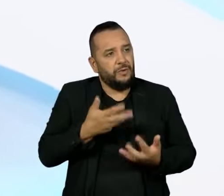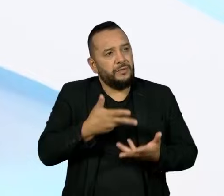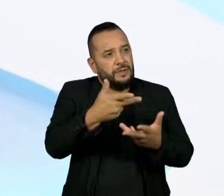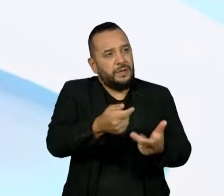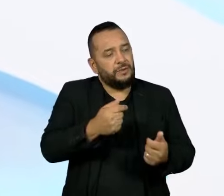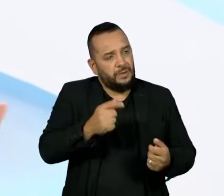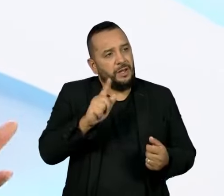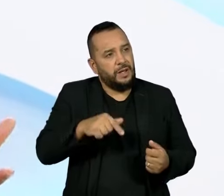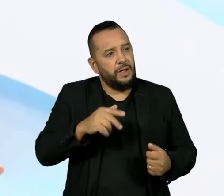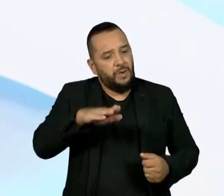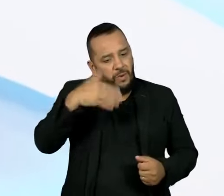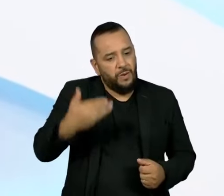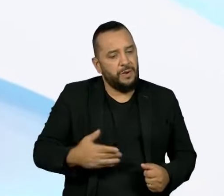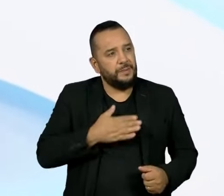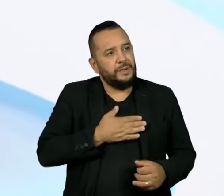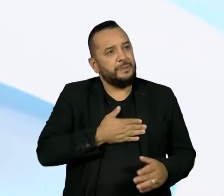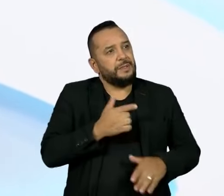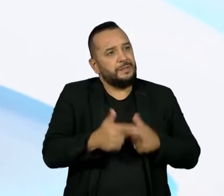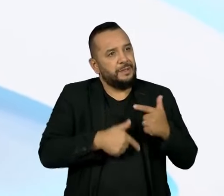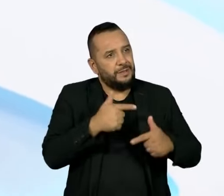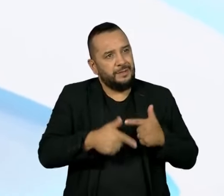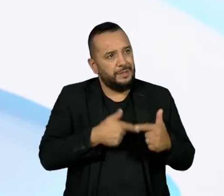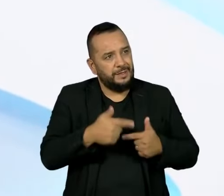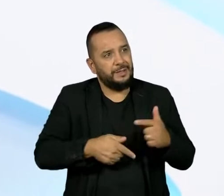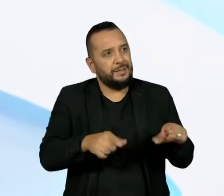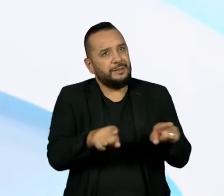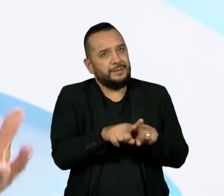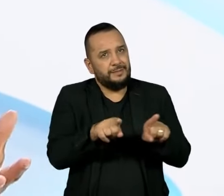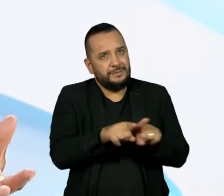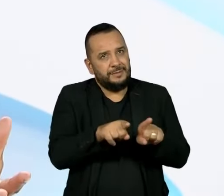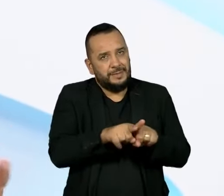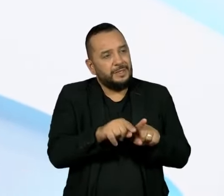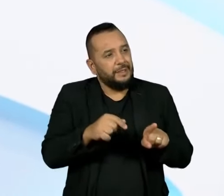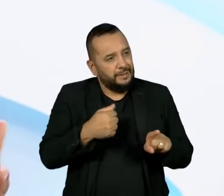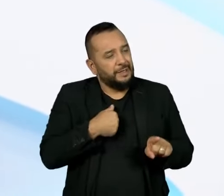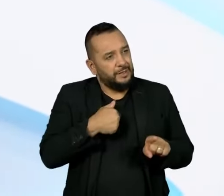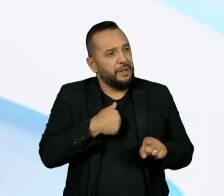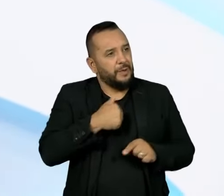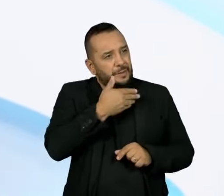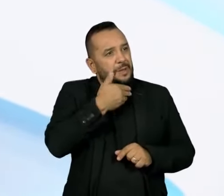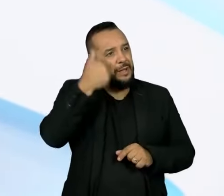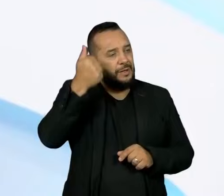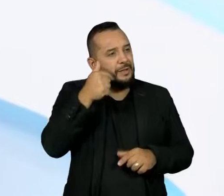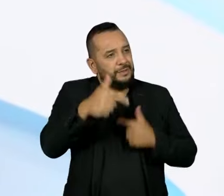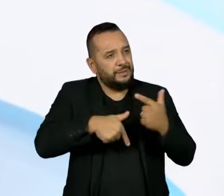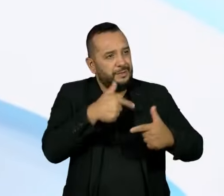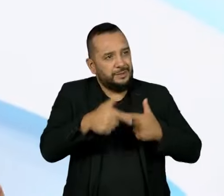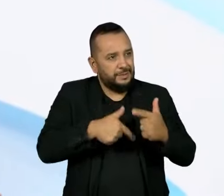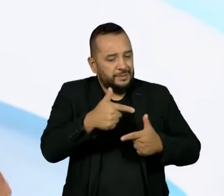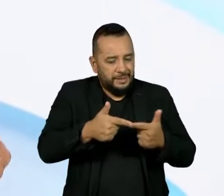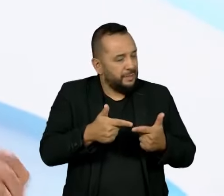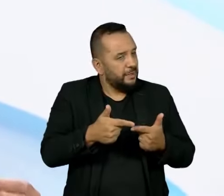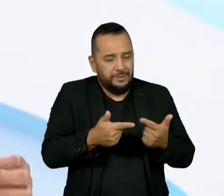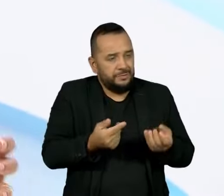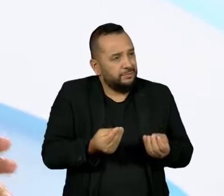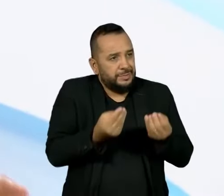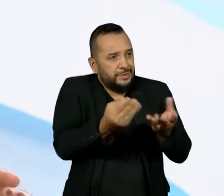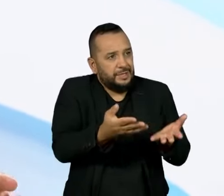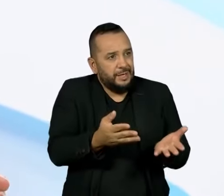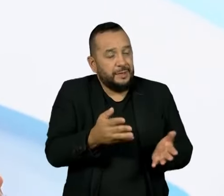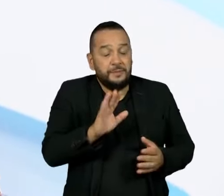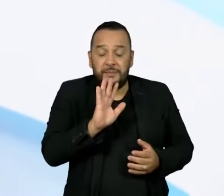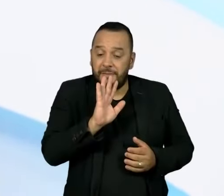trabalhar profundamente e entregar o melhor trabalho possível. Eu acho que o choque